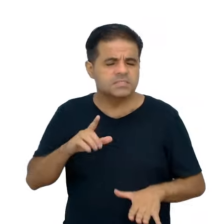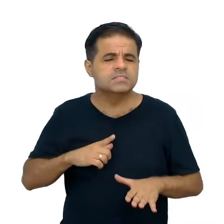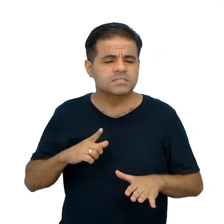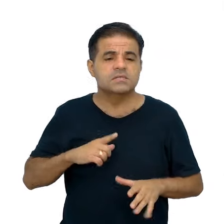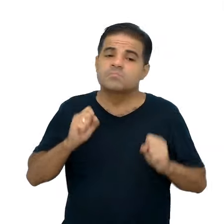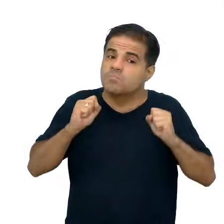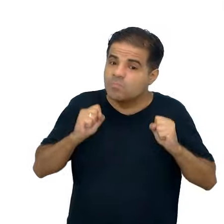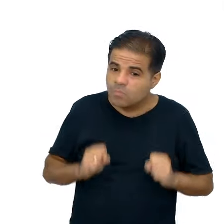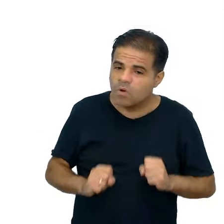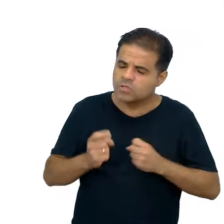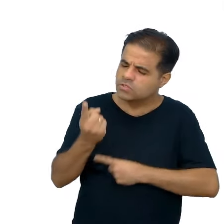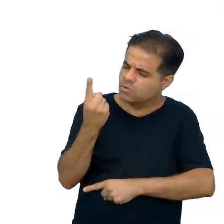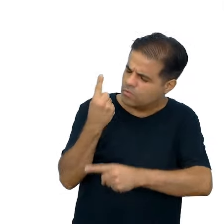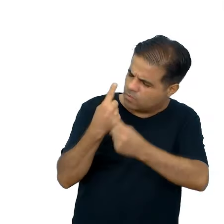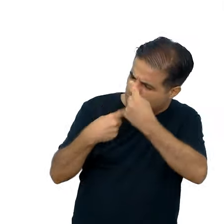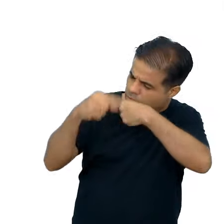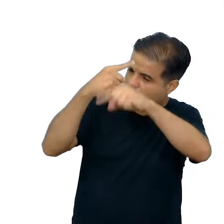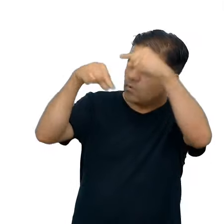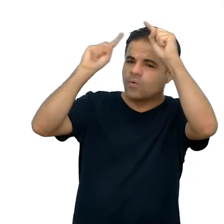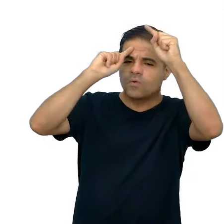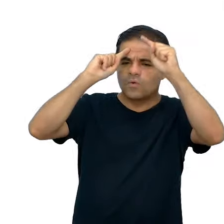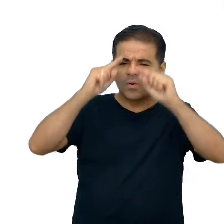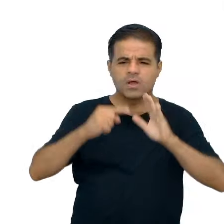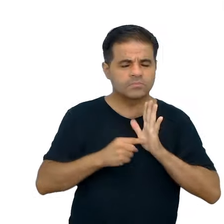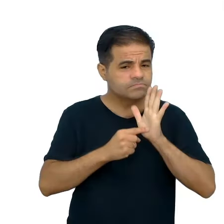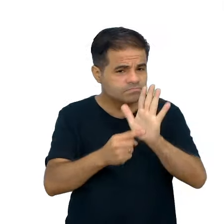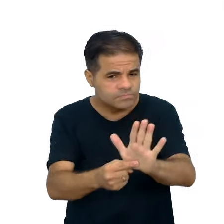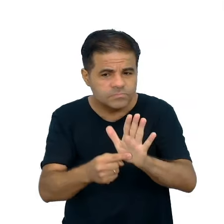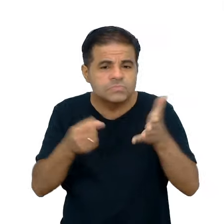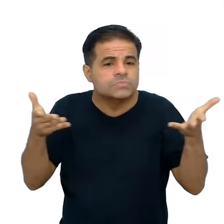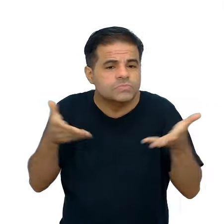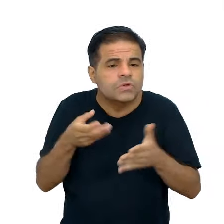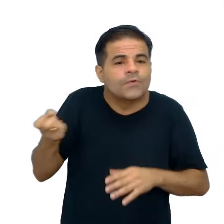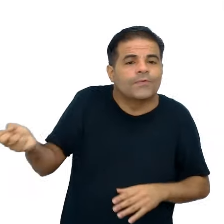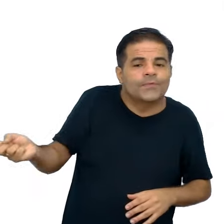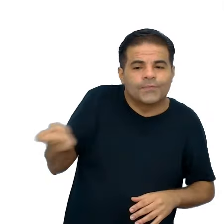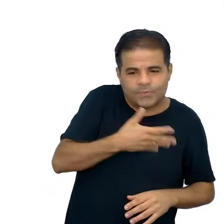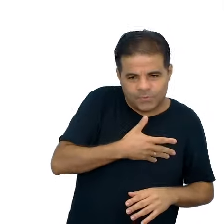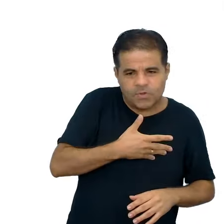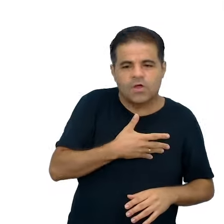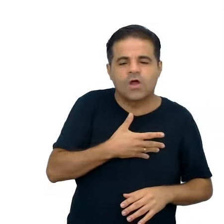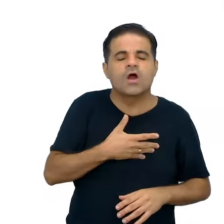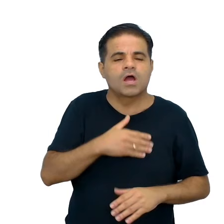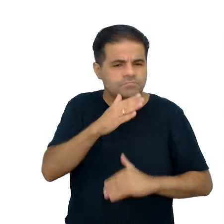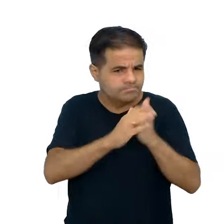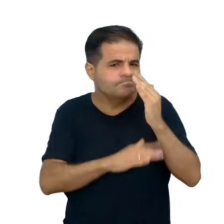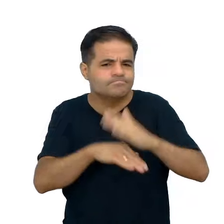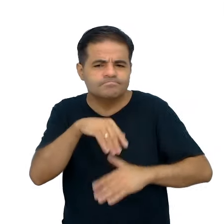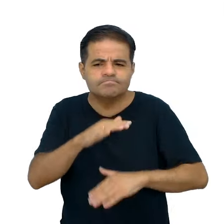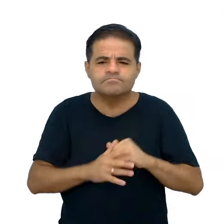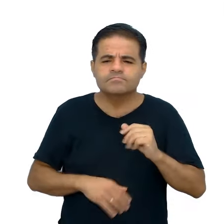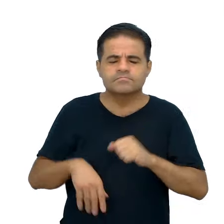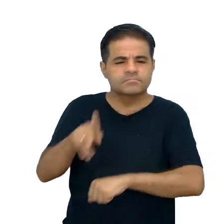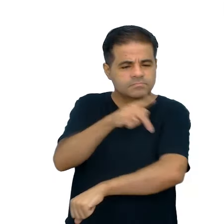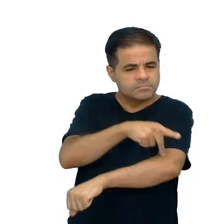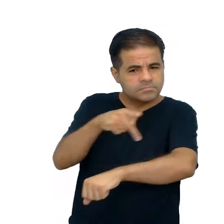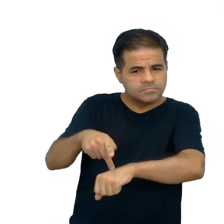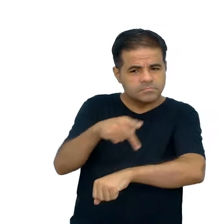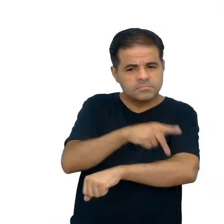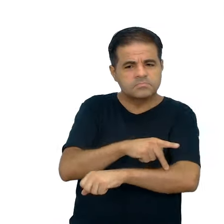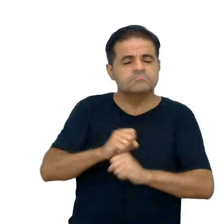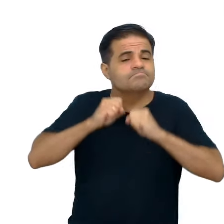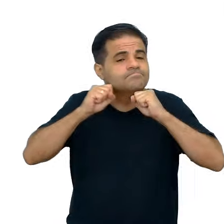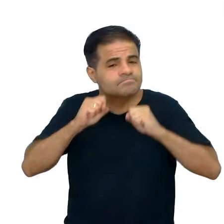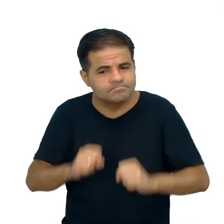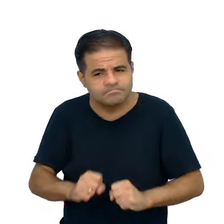poderá evoluir e acrescentar, agora, novas, novas práticas pedagógicas, que podem,